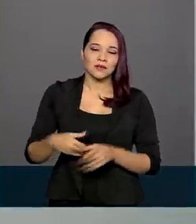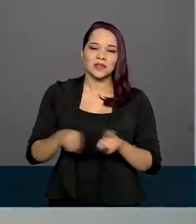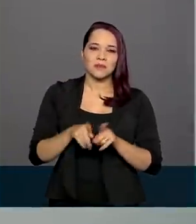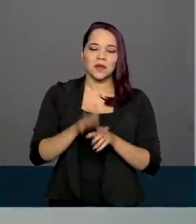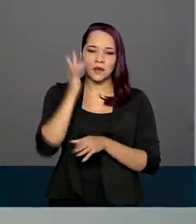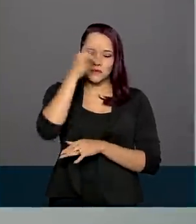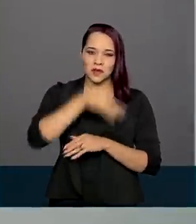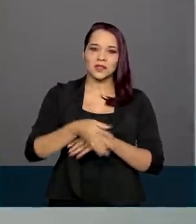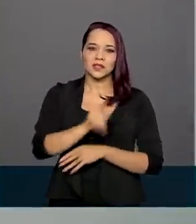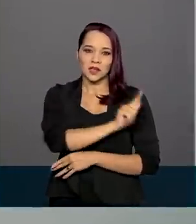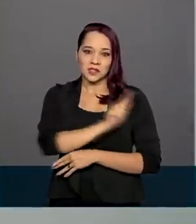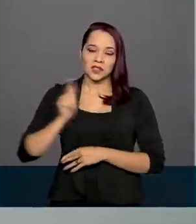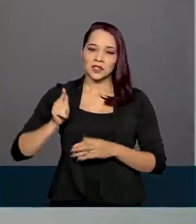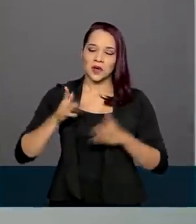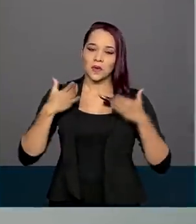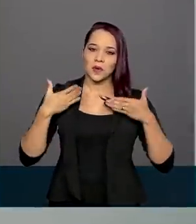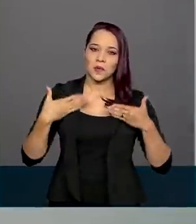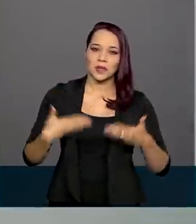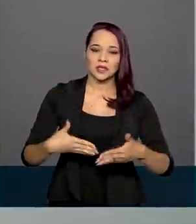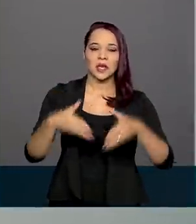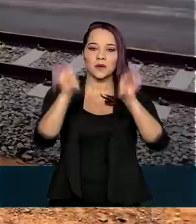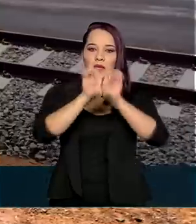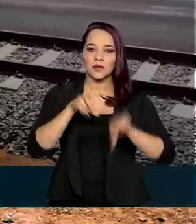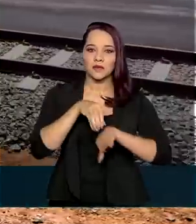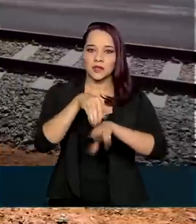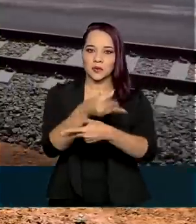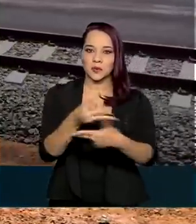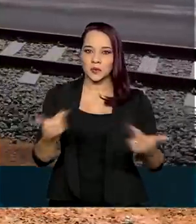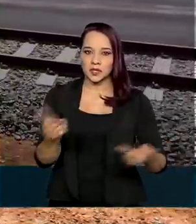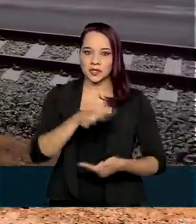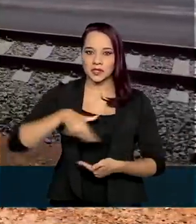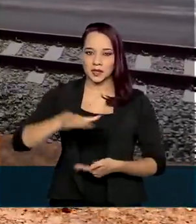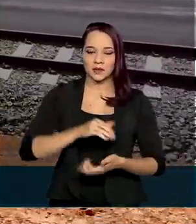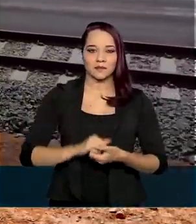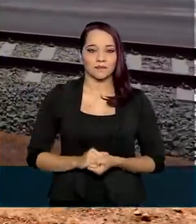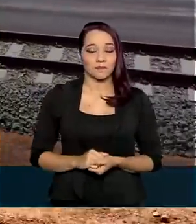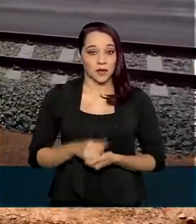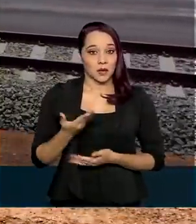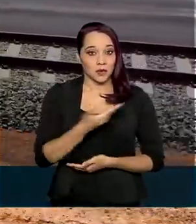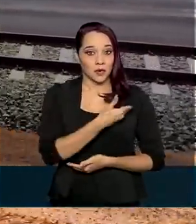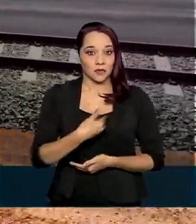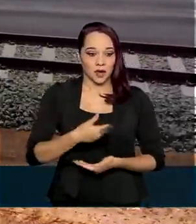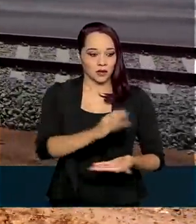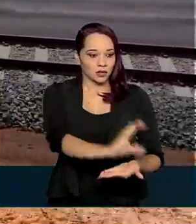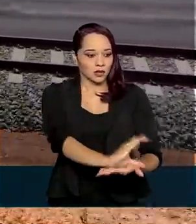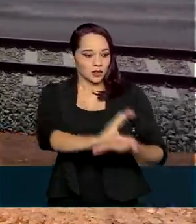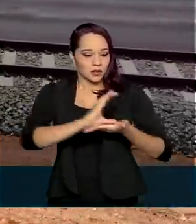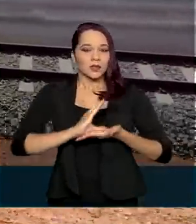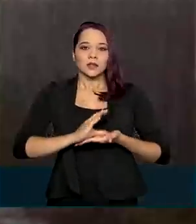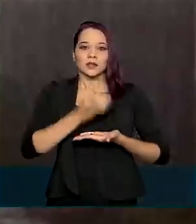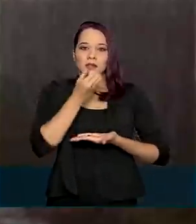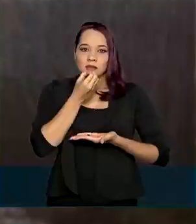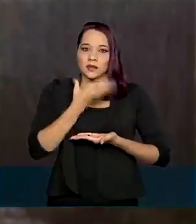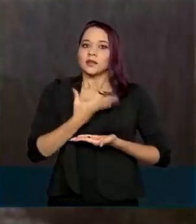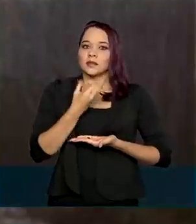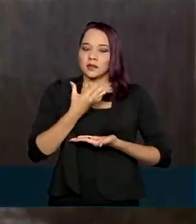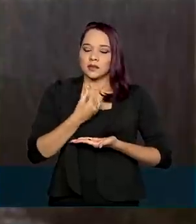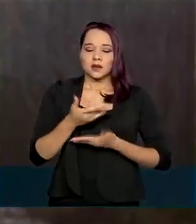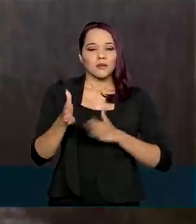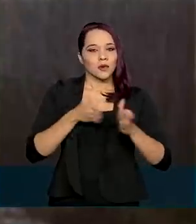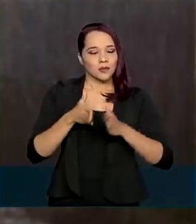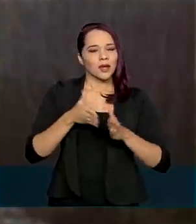confiança na gestão que o Ministério da Infraestrutura faz nessa área. Para o governo, o recebimento vem em boa hora por causa do momento de